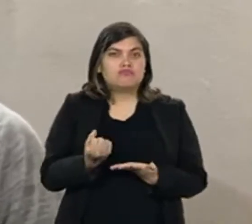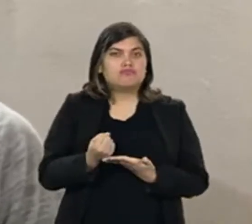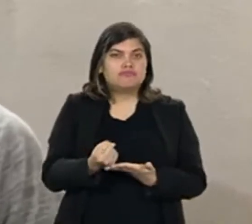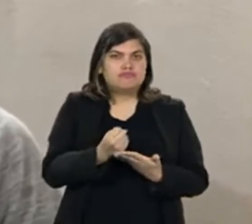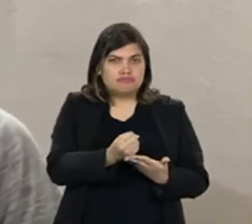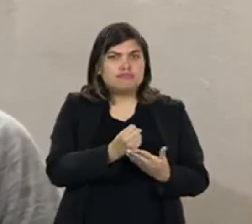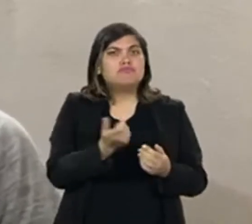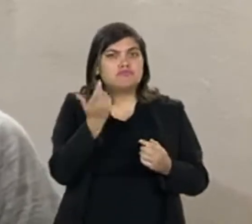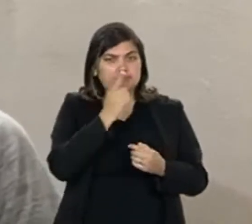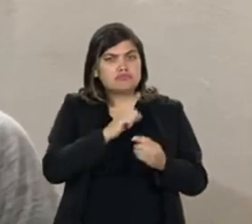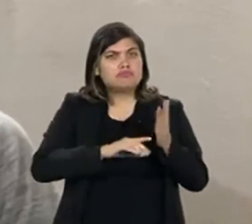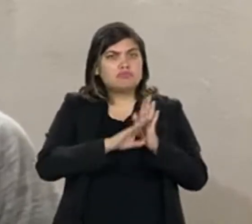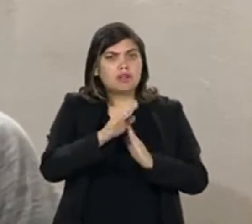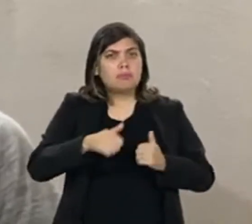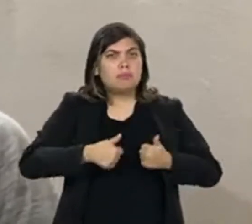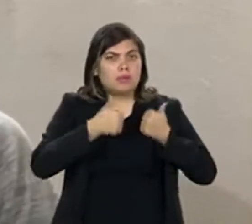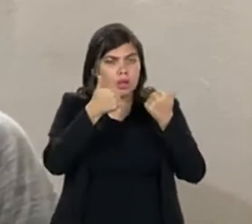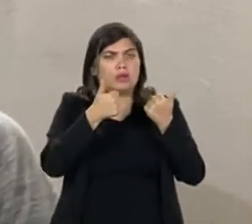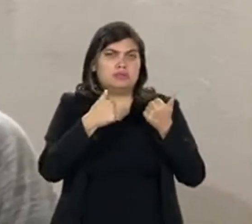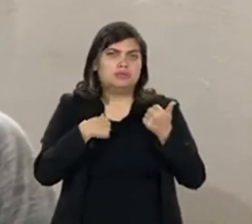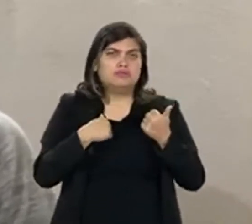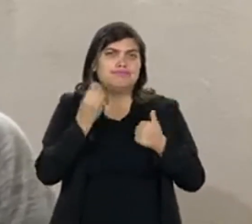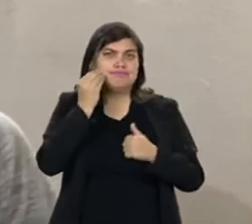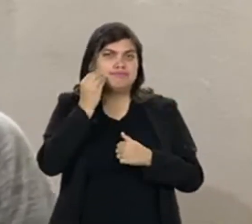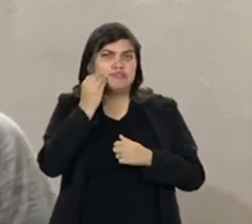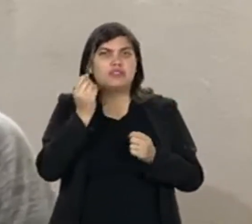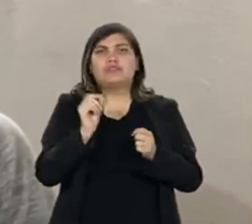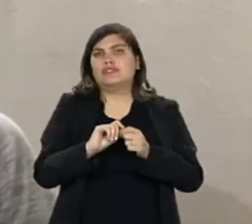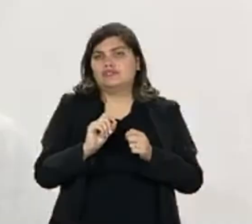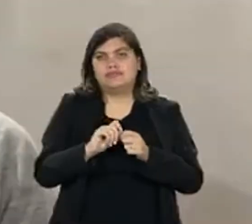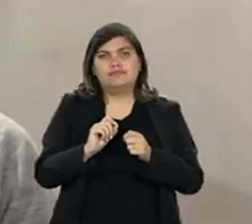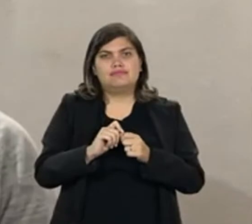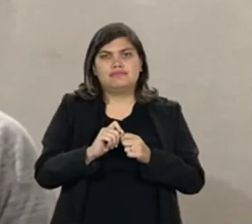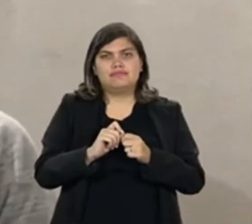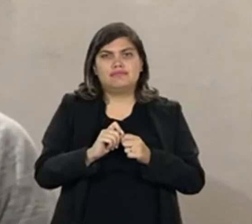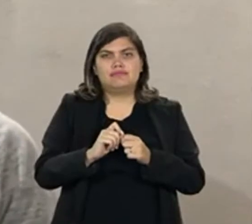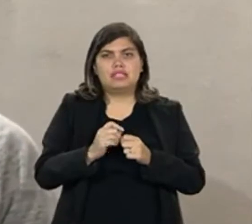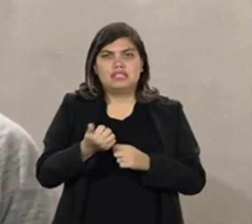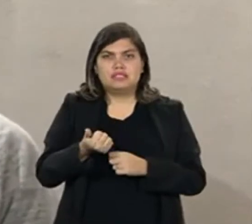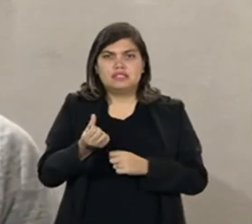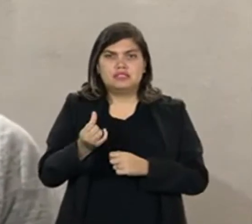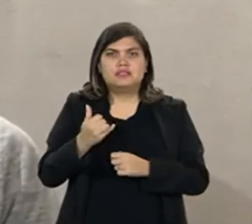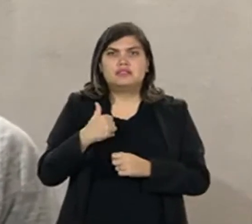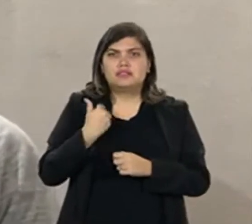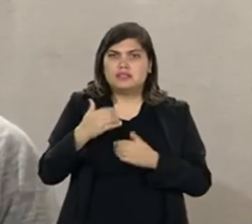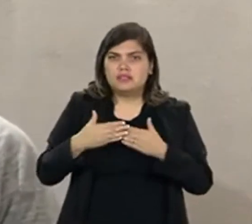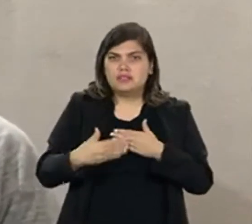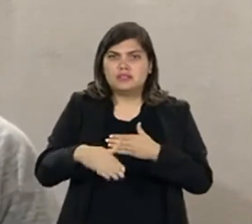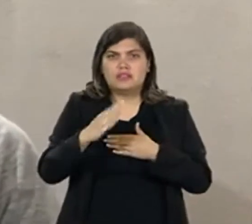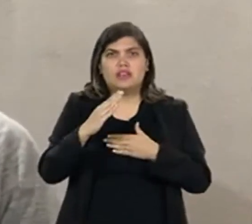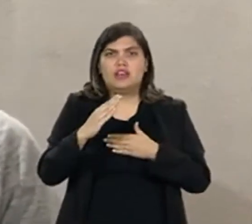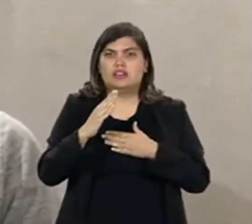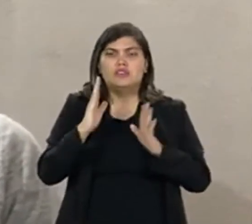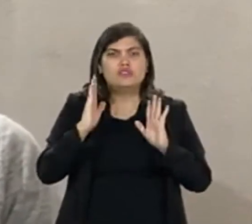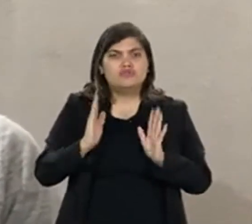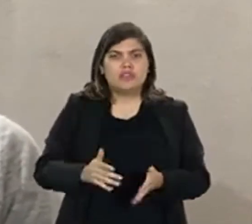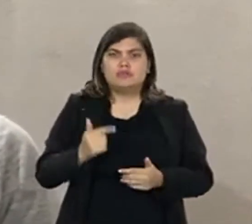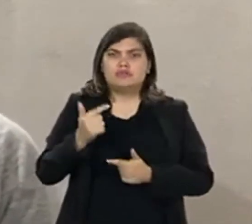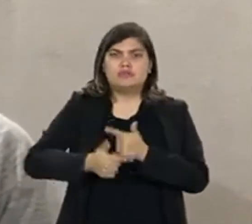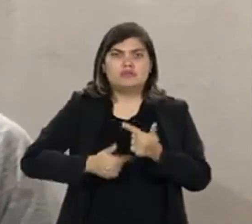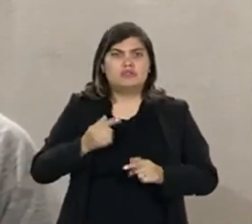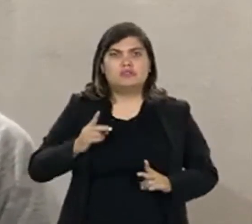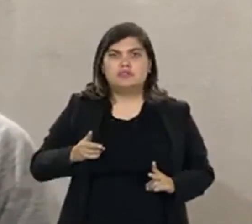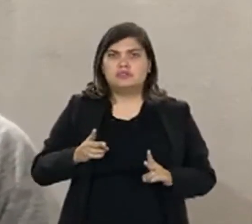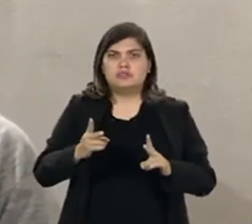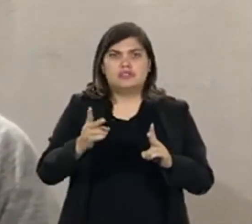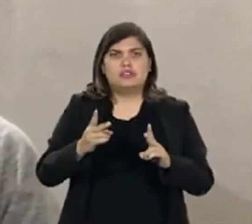contribuir para que isso se desenvolva da melhor maneira possível, eu tento fazer. Se não me engano, já está com uns 6 anos por aí, que eu já venho